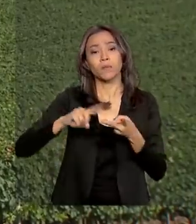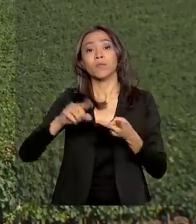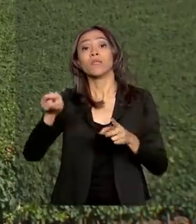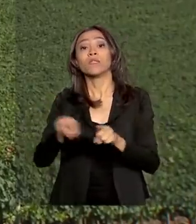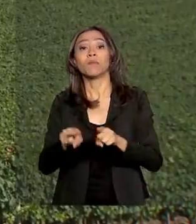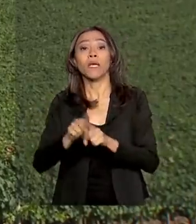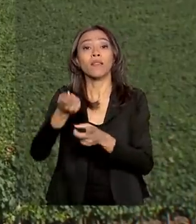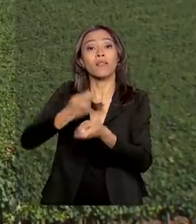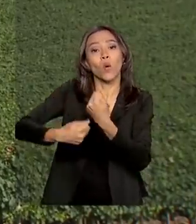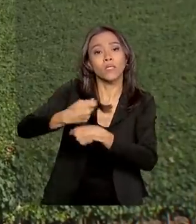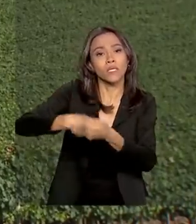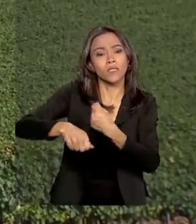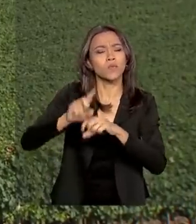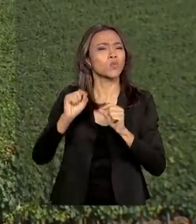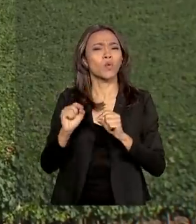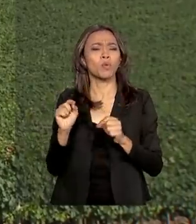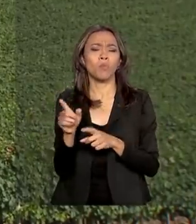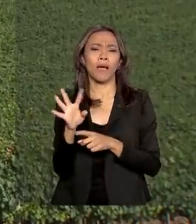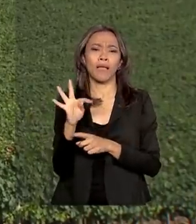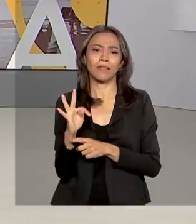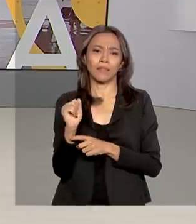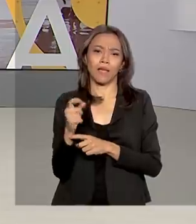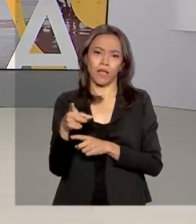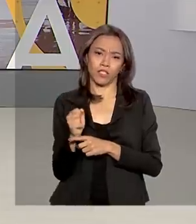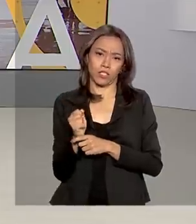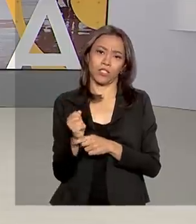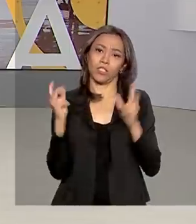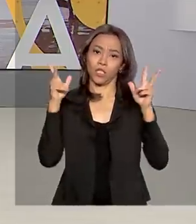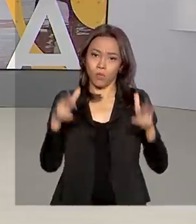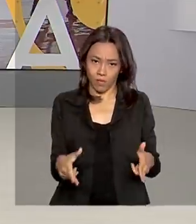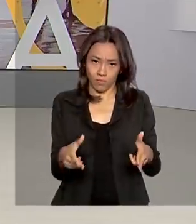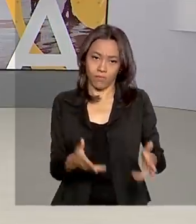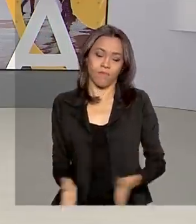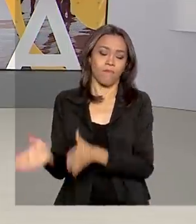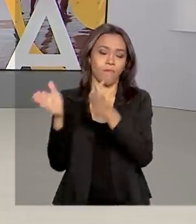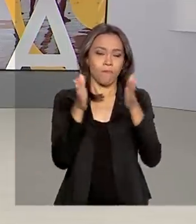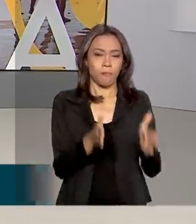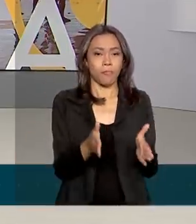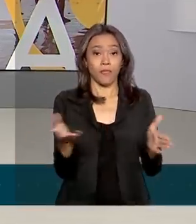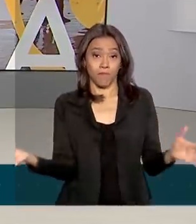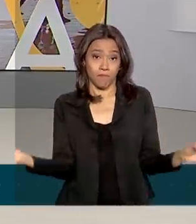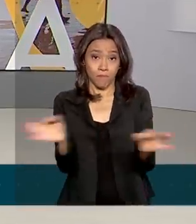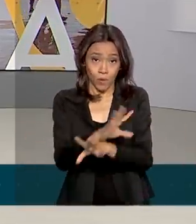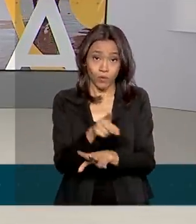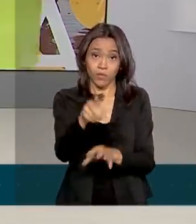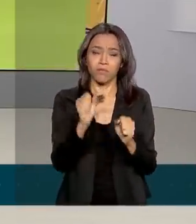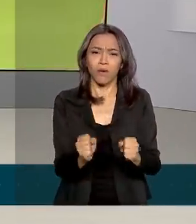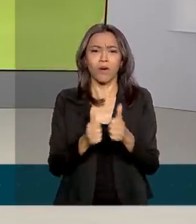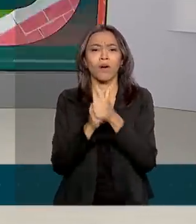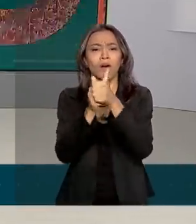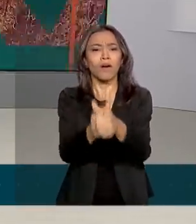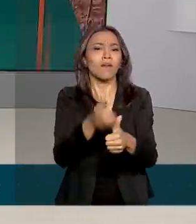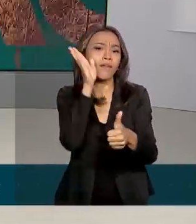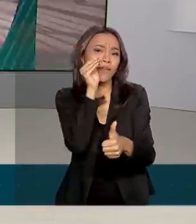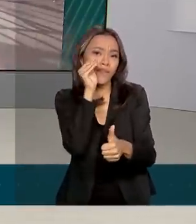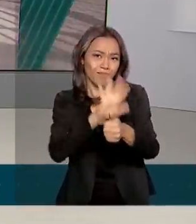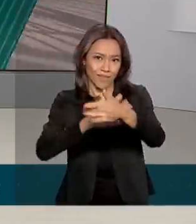sobre uma tarifa externa comum. O Brasil em Dia fica por aqui. Você pode nos acompanhar também pelas redes sociais.